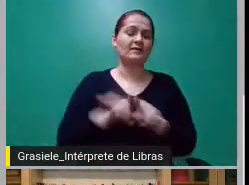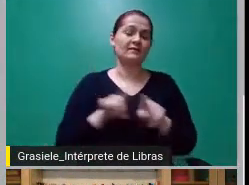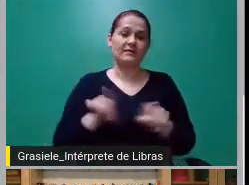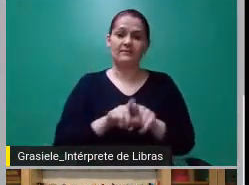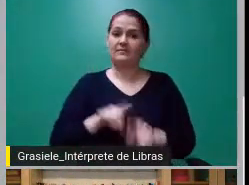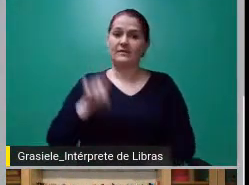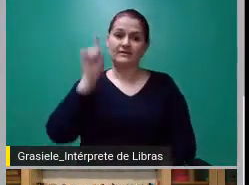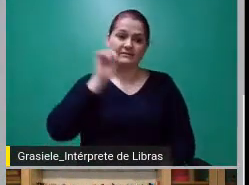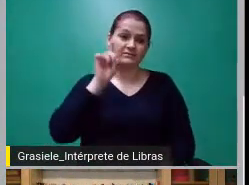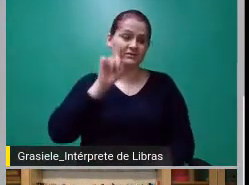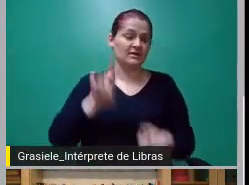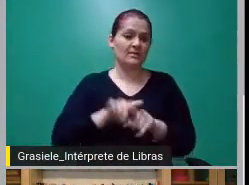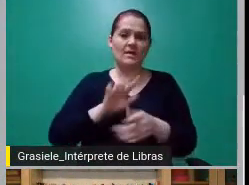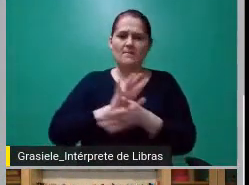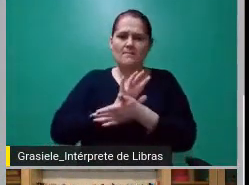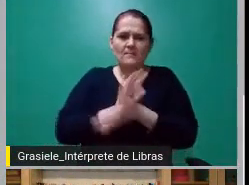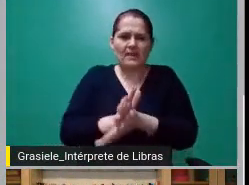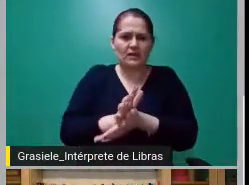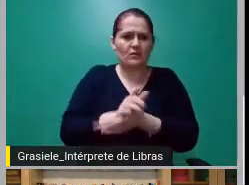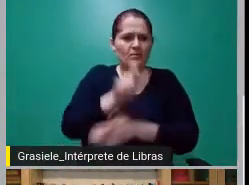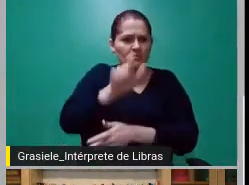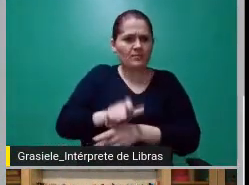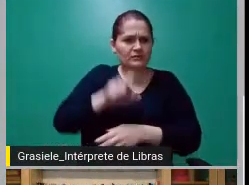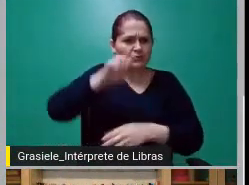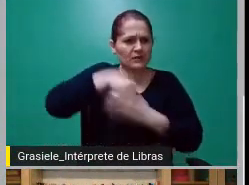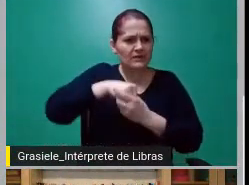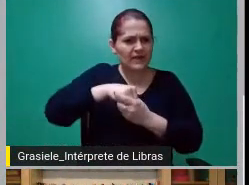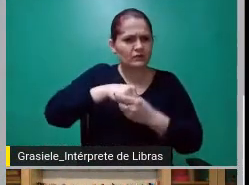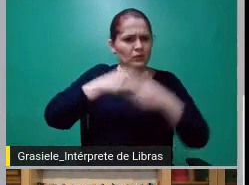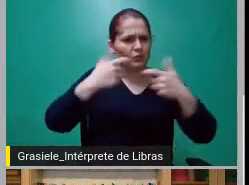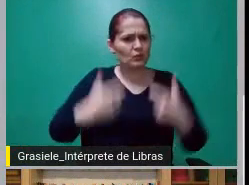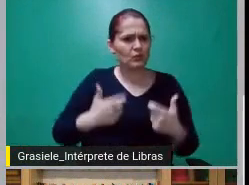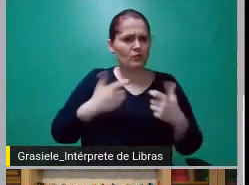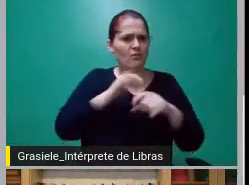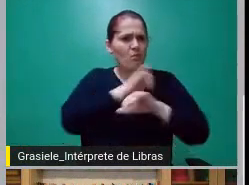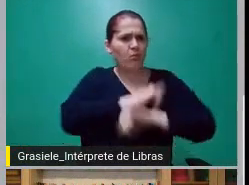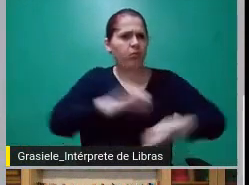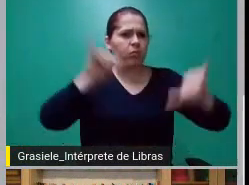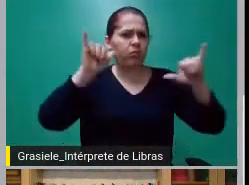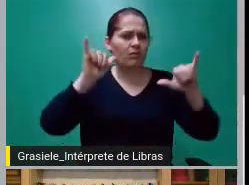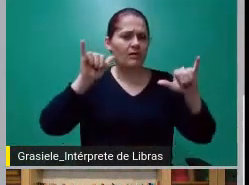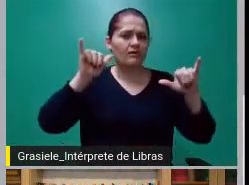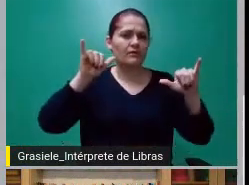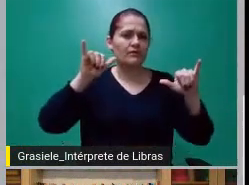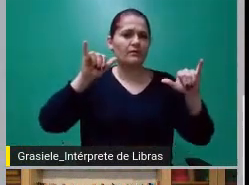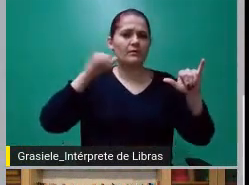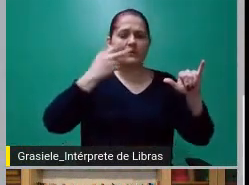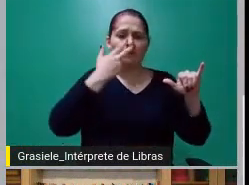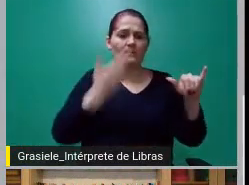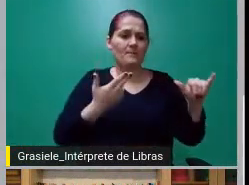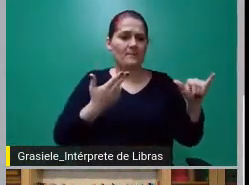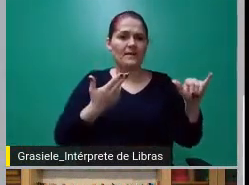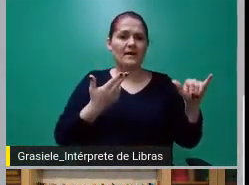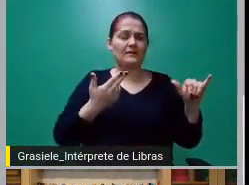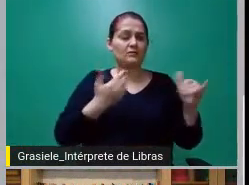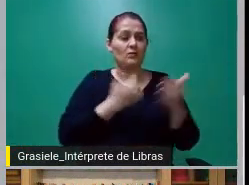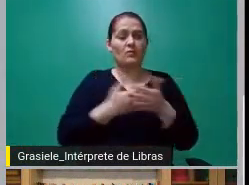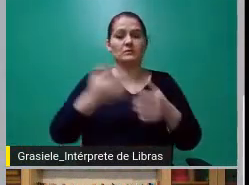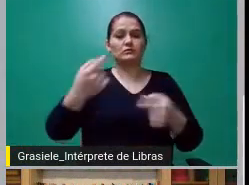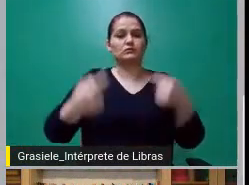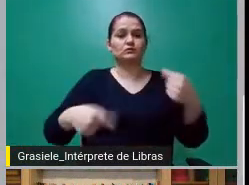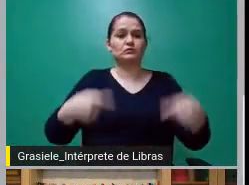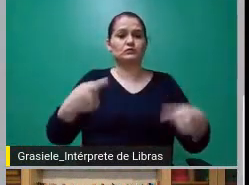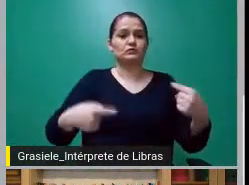cruéis, terríveis, que acabaram tendo uma... Enfim, acabaram se vindo como marcos para uma discussão que